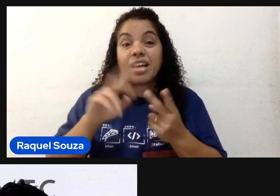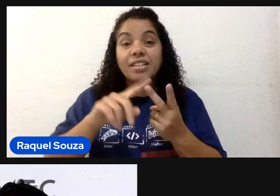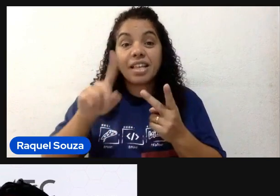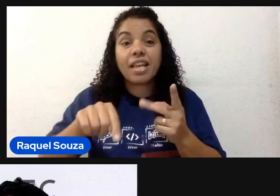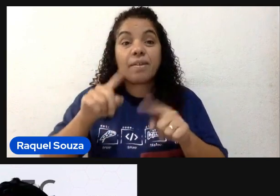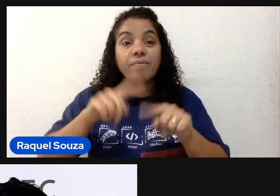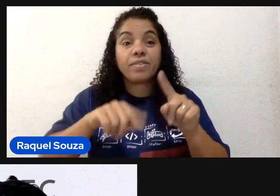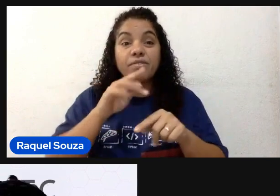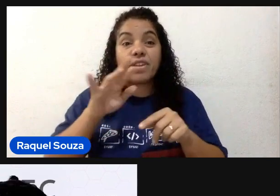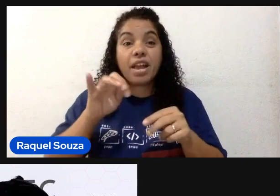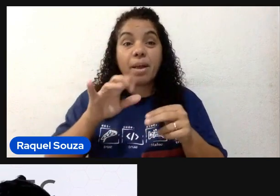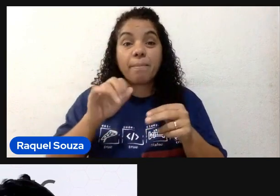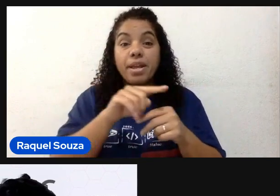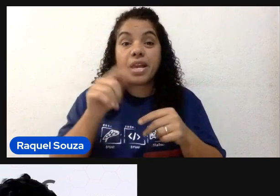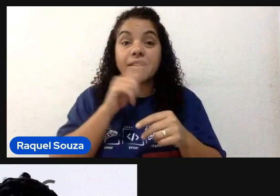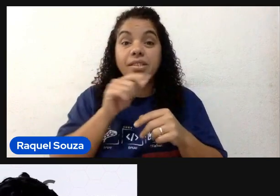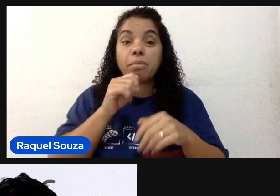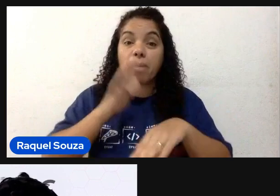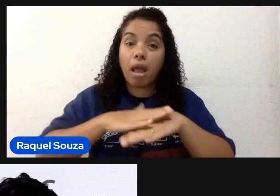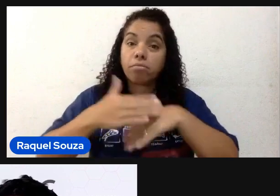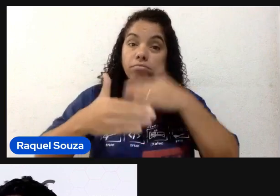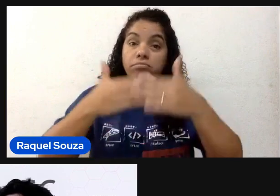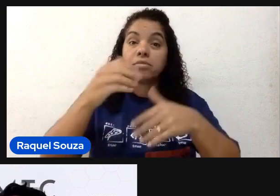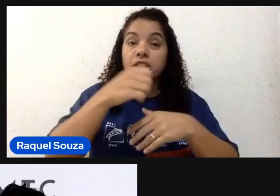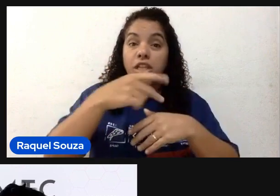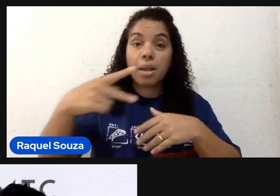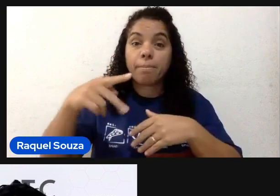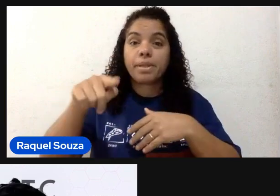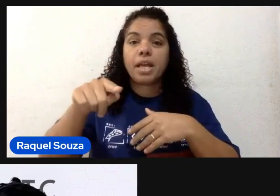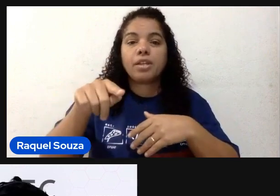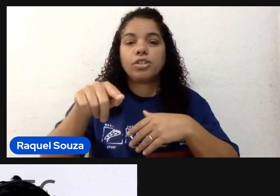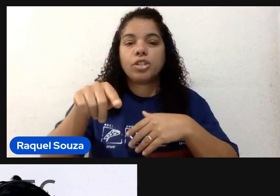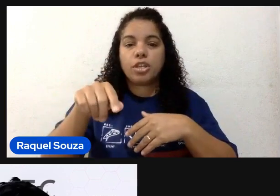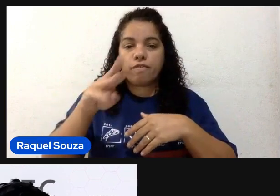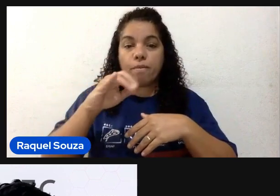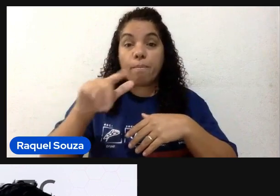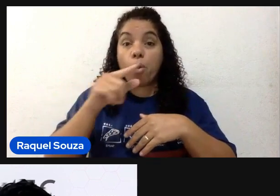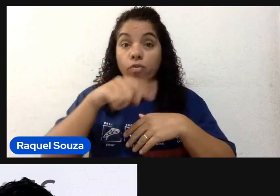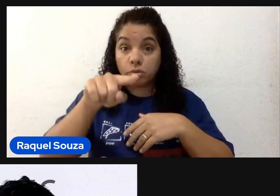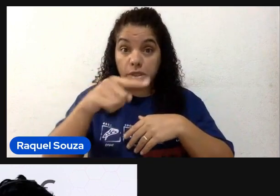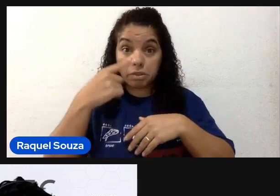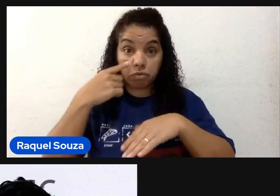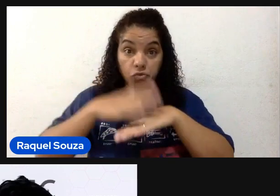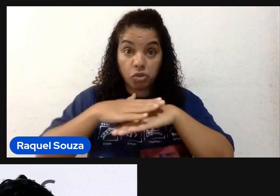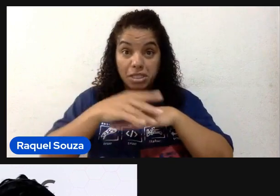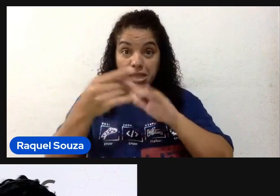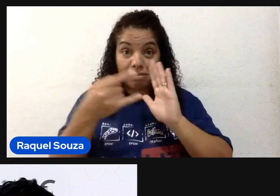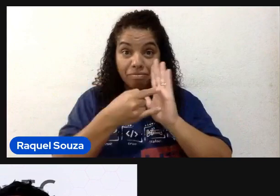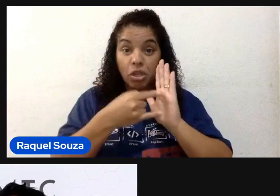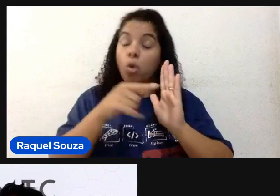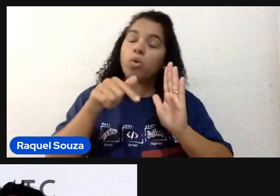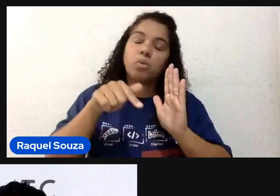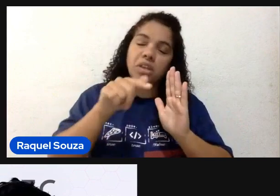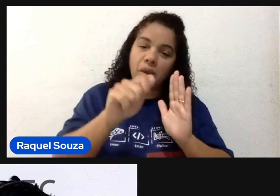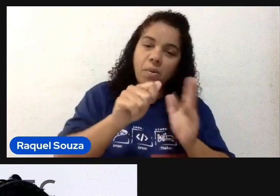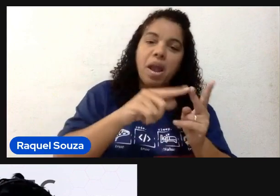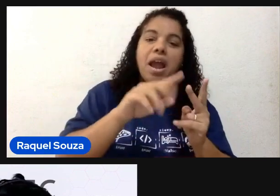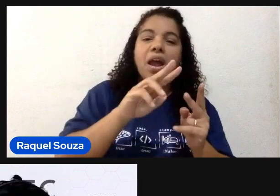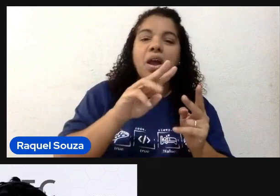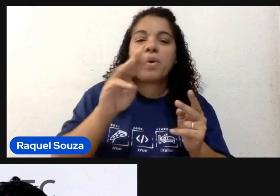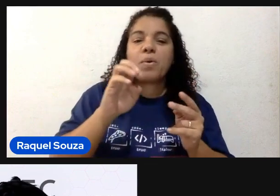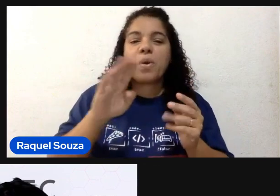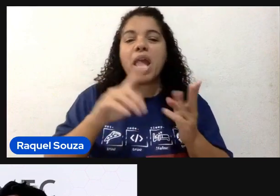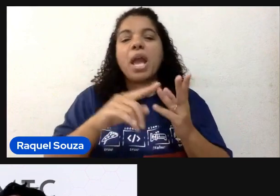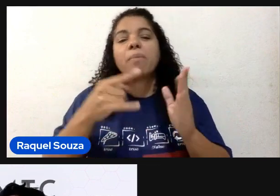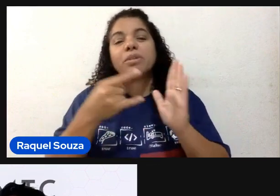para desenvolvimento de aplicativos móveis. Mas caso você seja um desenvolvedor, um QA web, um desenvolvedor